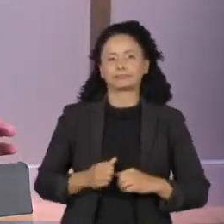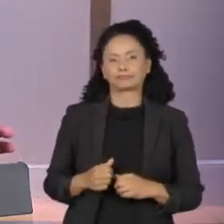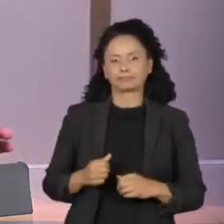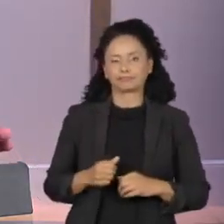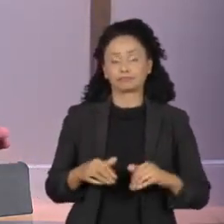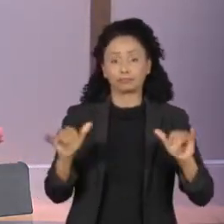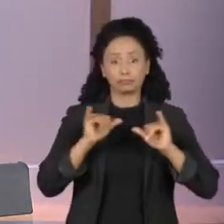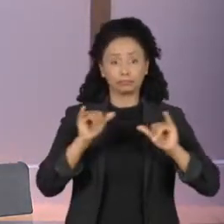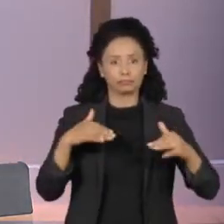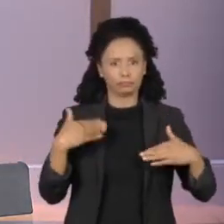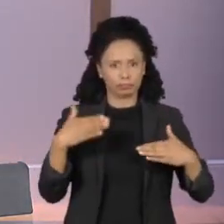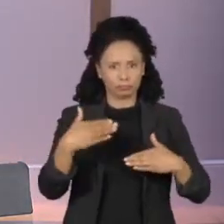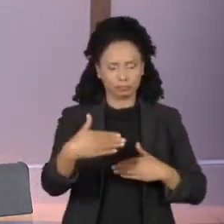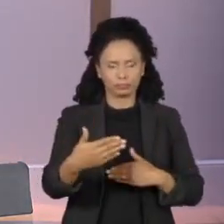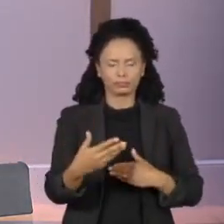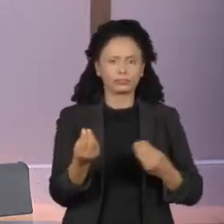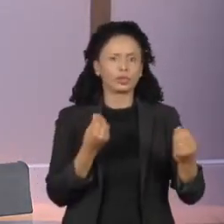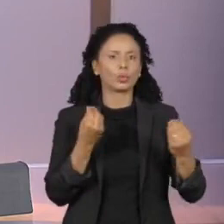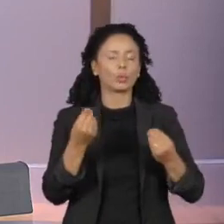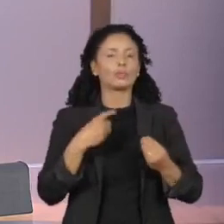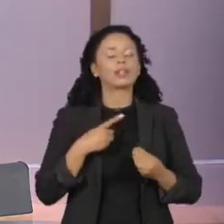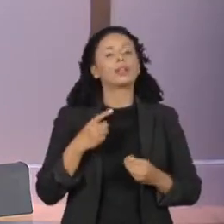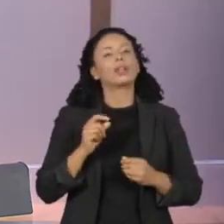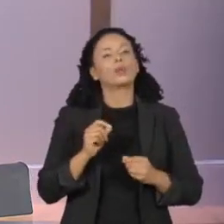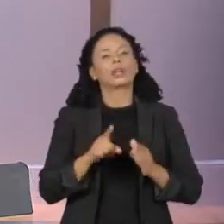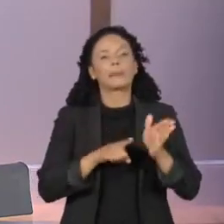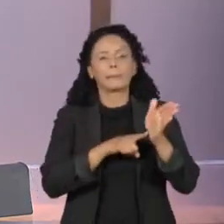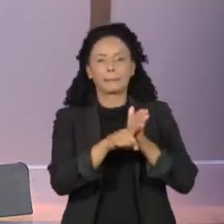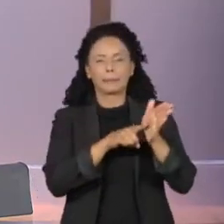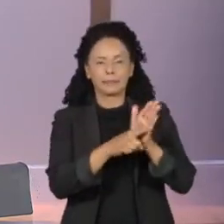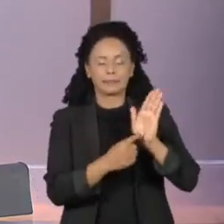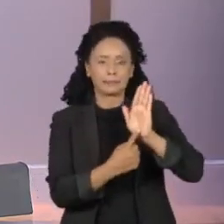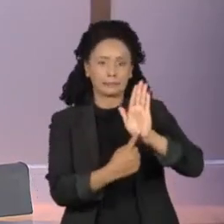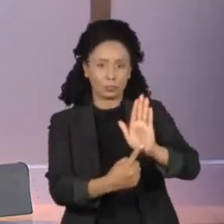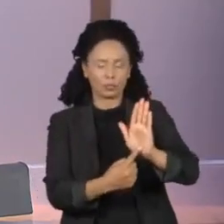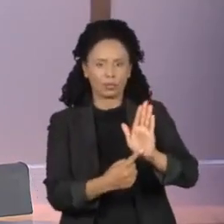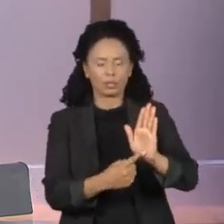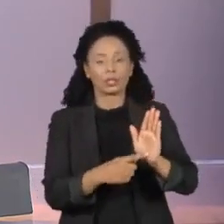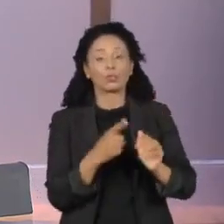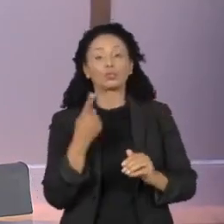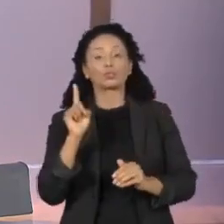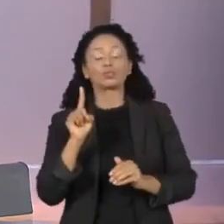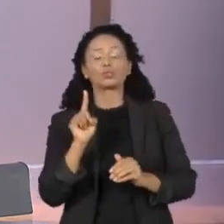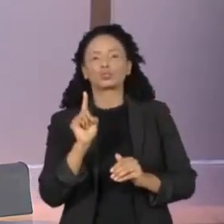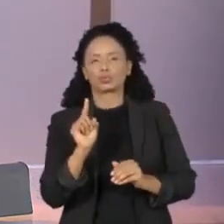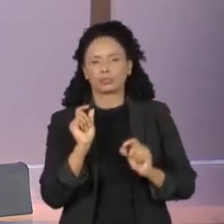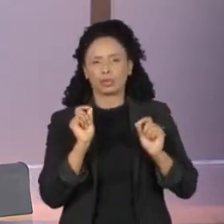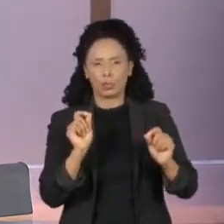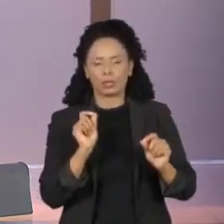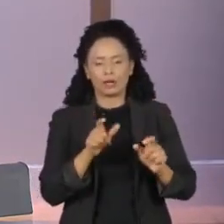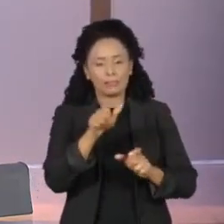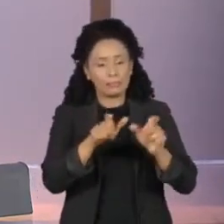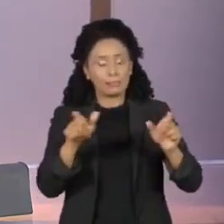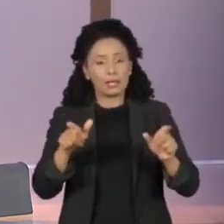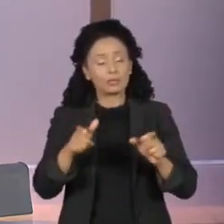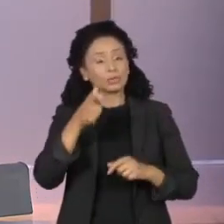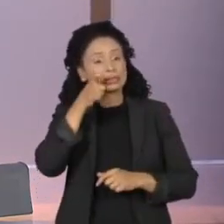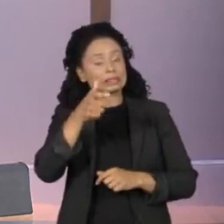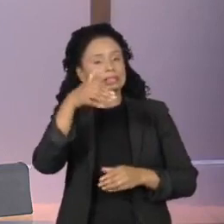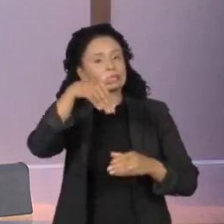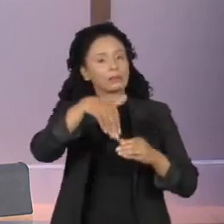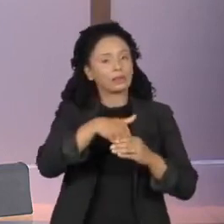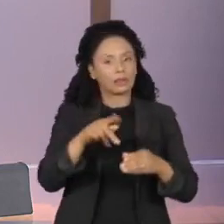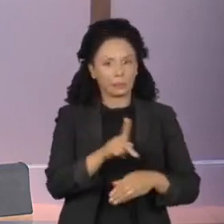no jornal. Vamos ver com que o Poder Data acaba de divulgar uma última pesquisa de intenção de voto para a presidência da